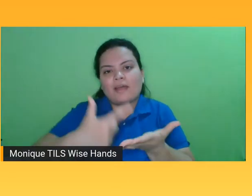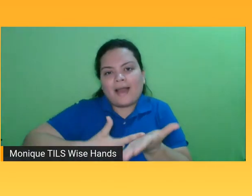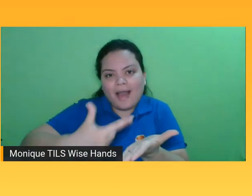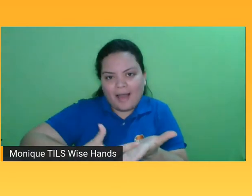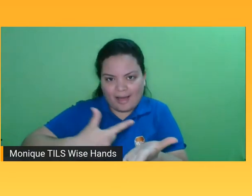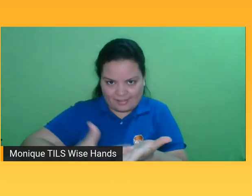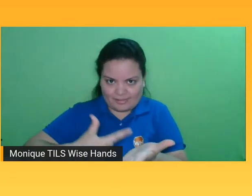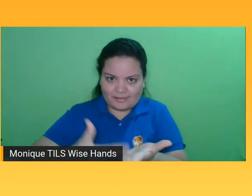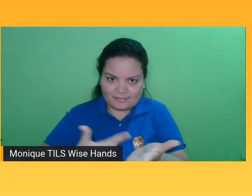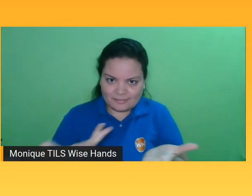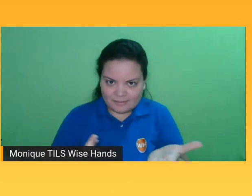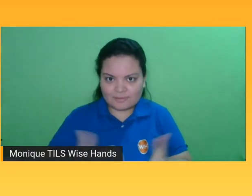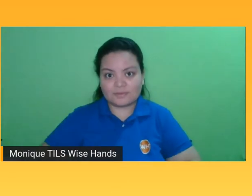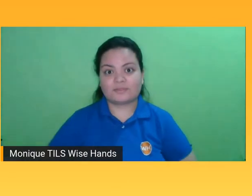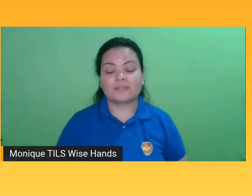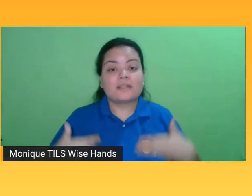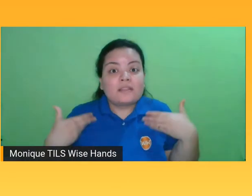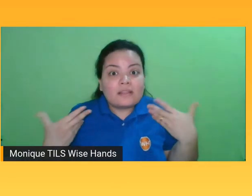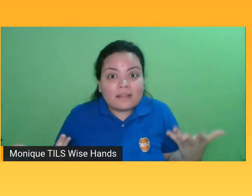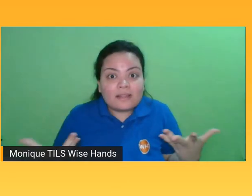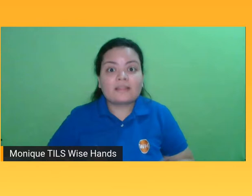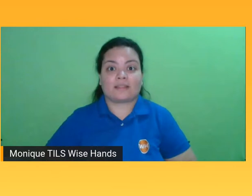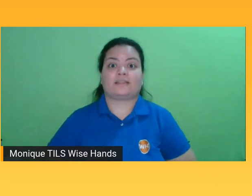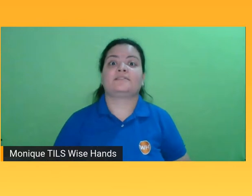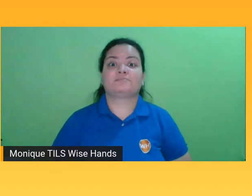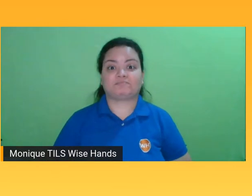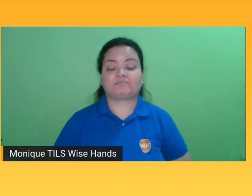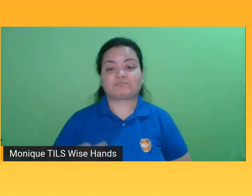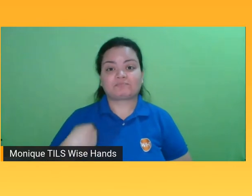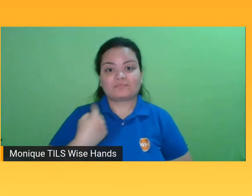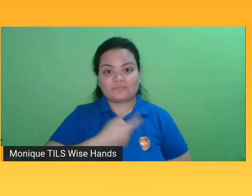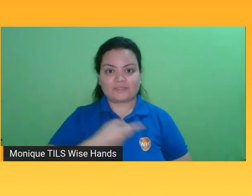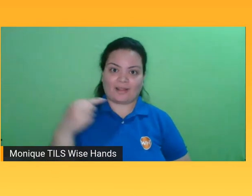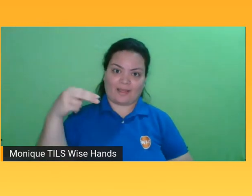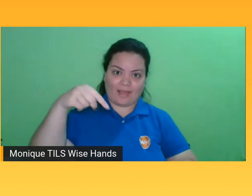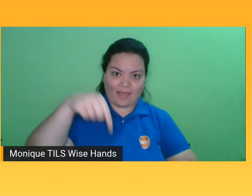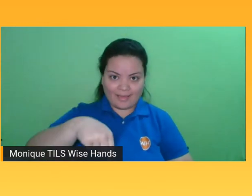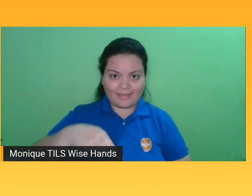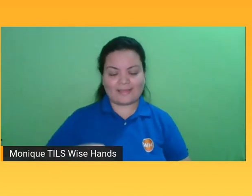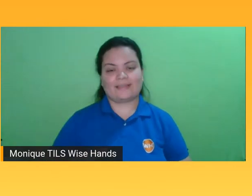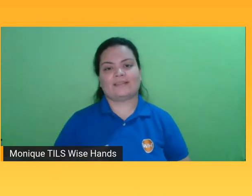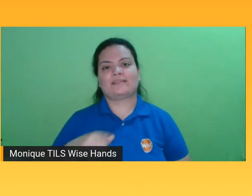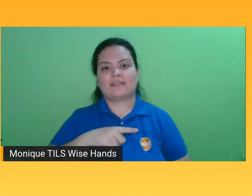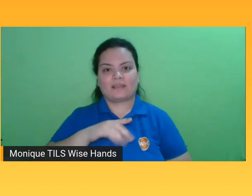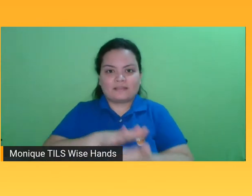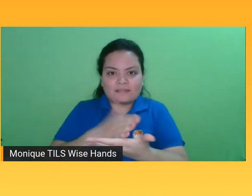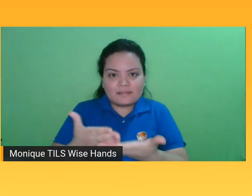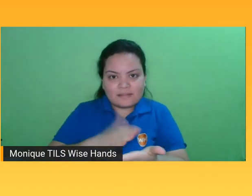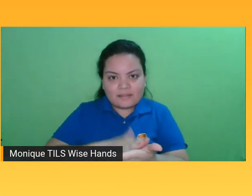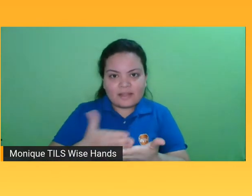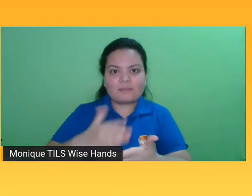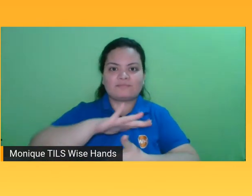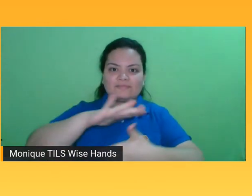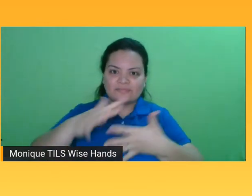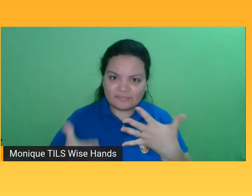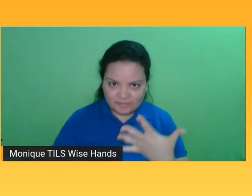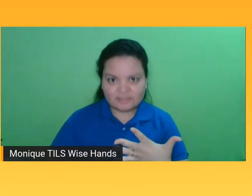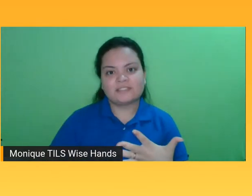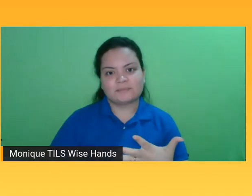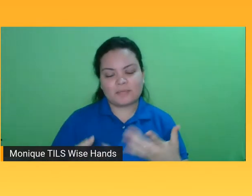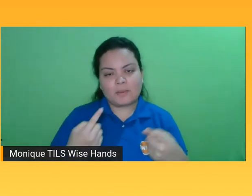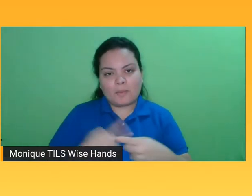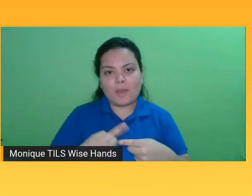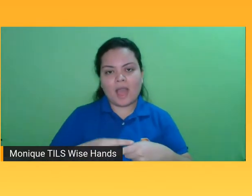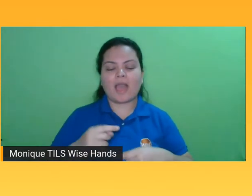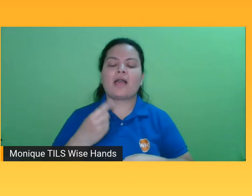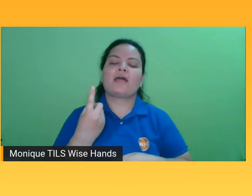E justamente fazendo jus a isso, é que a gente também está aqui com intérpretes de Libra, né, porque um dos